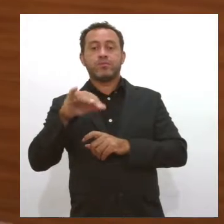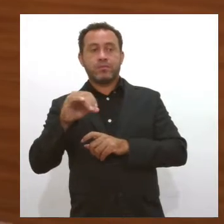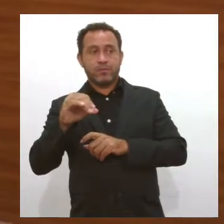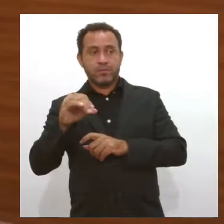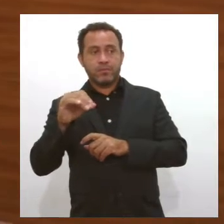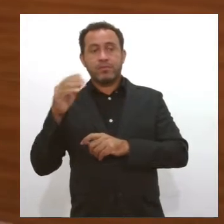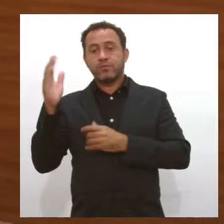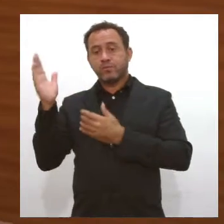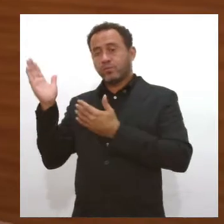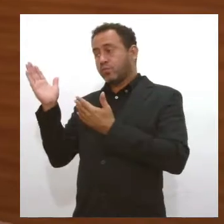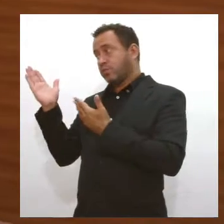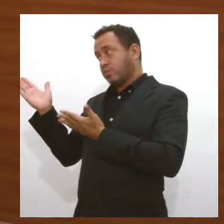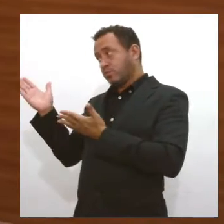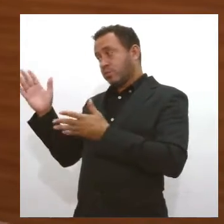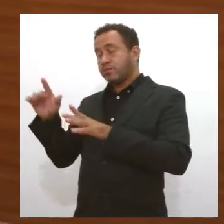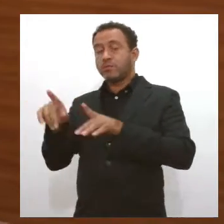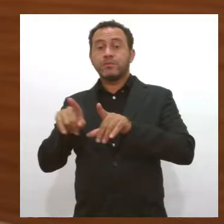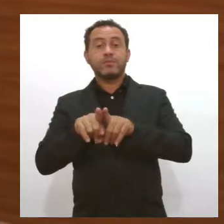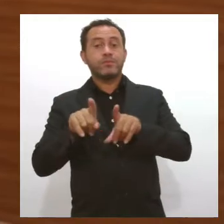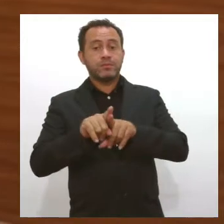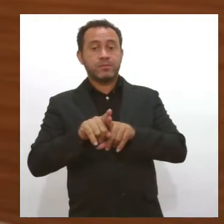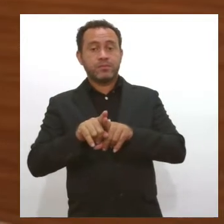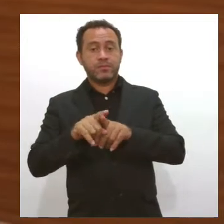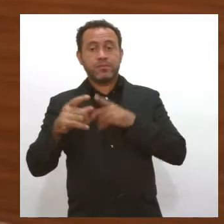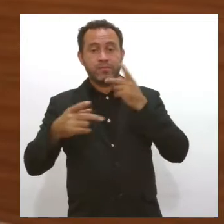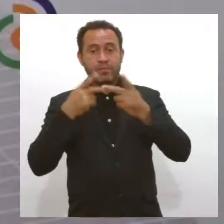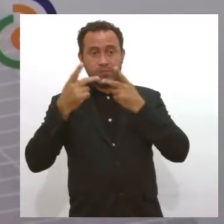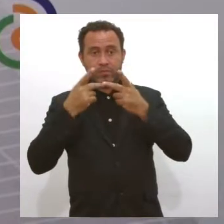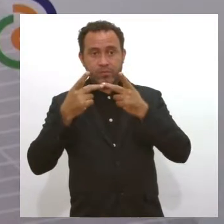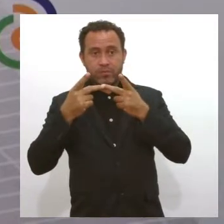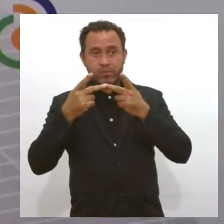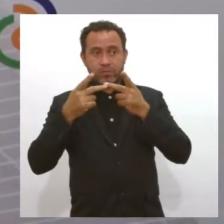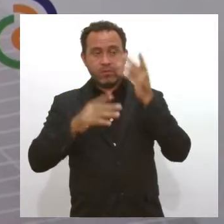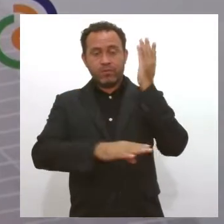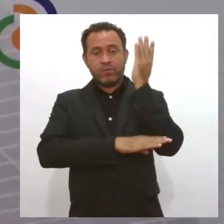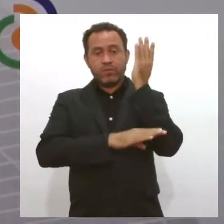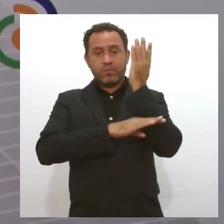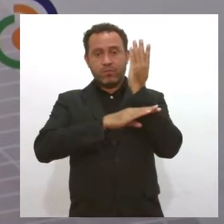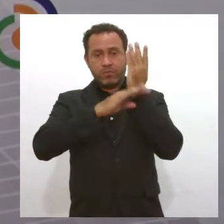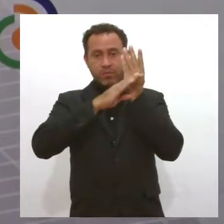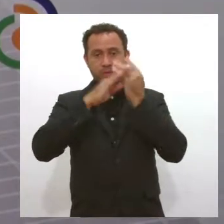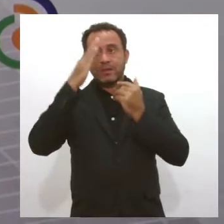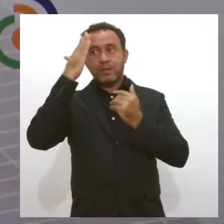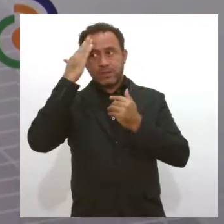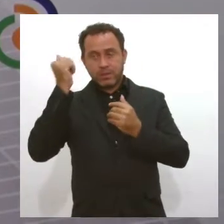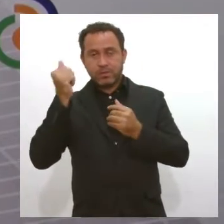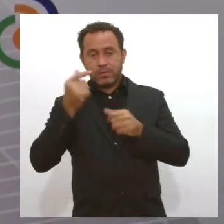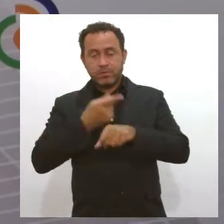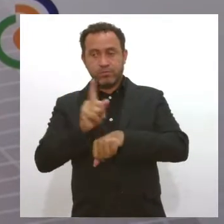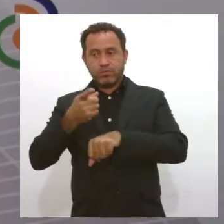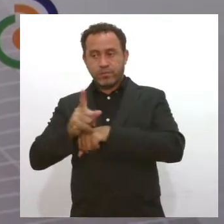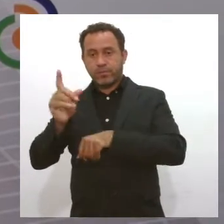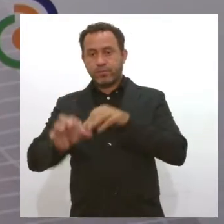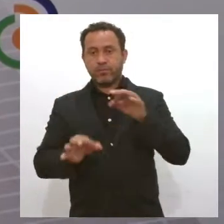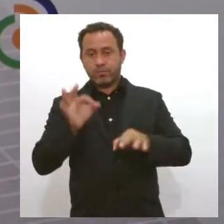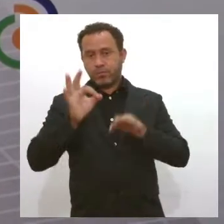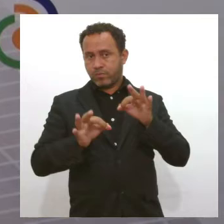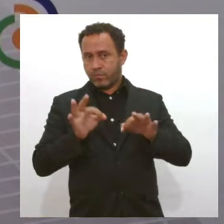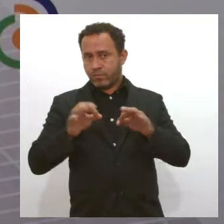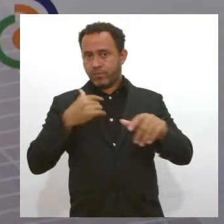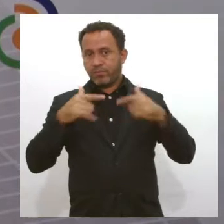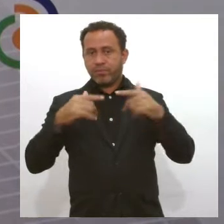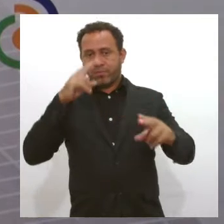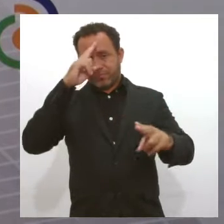Zezinho Sobral usou a tribuna e se pronunciou sobre a ocupação João Mulungu. Sabemos que a desocupação, por ordem judicial, é uma ação